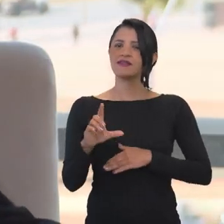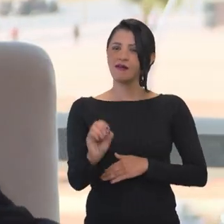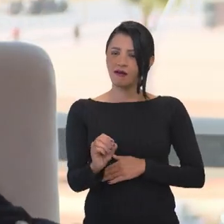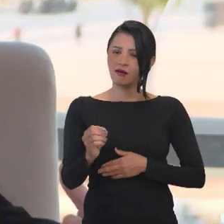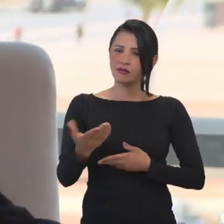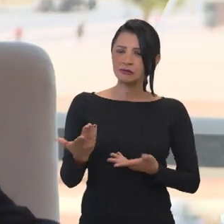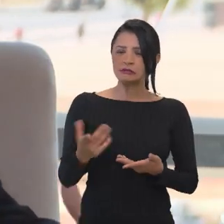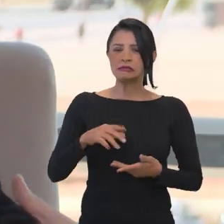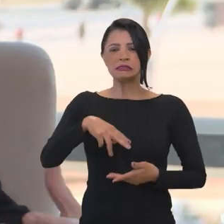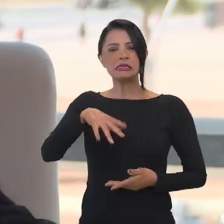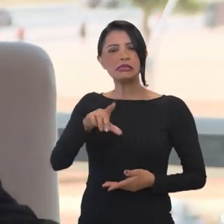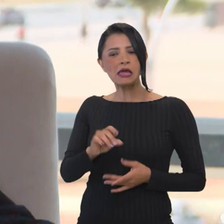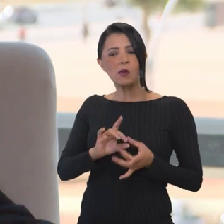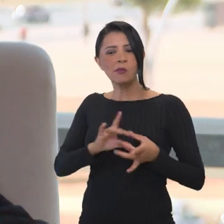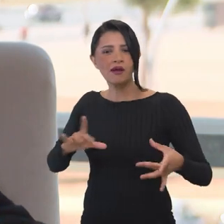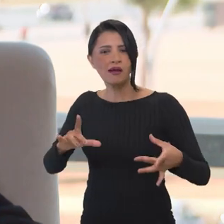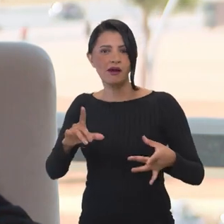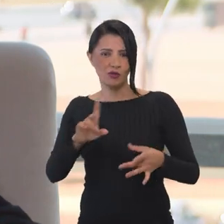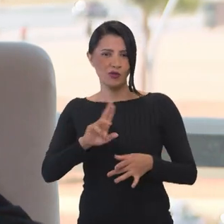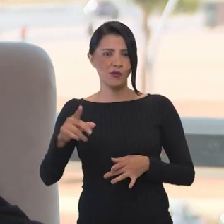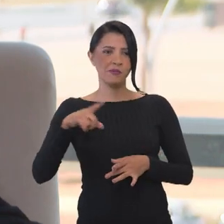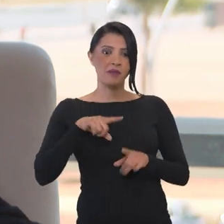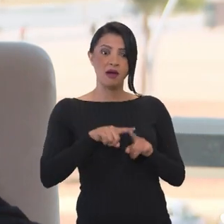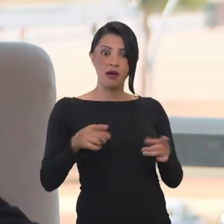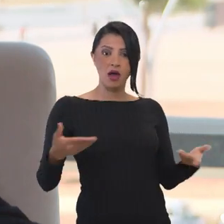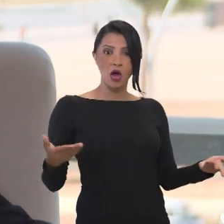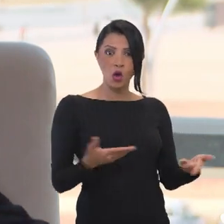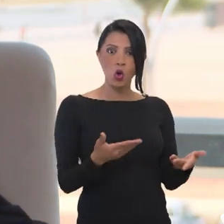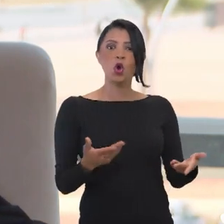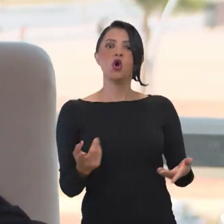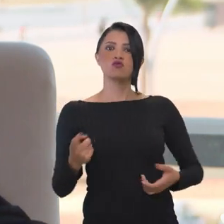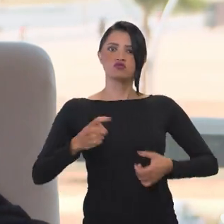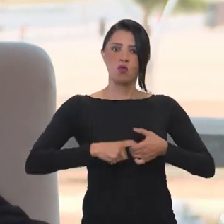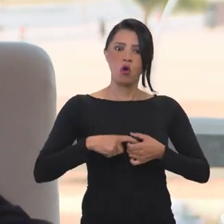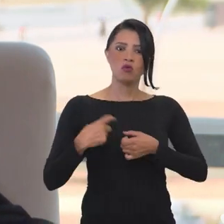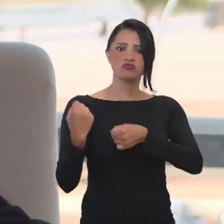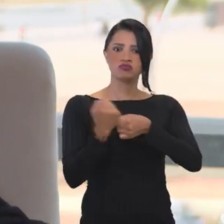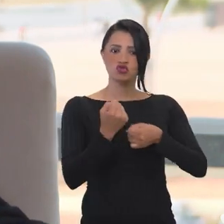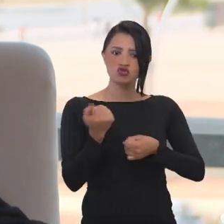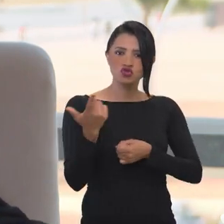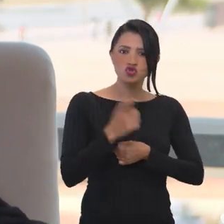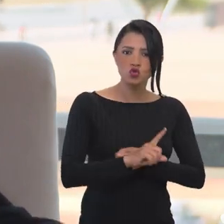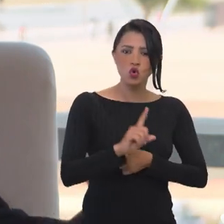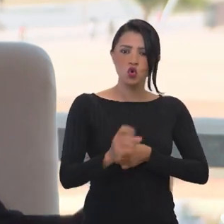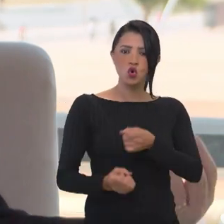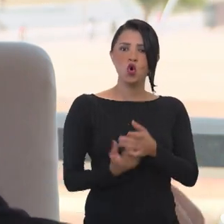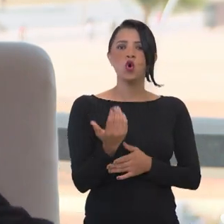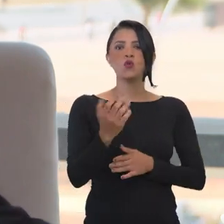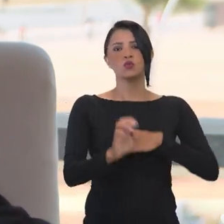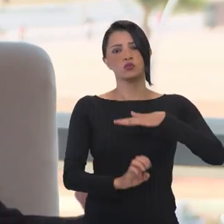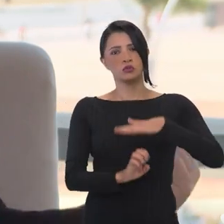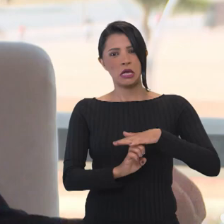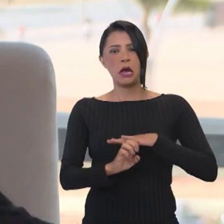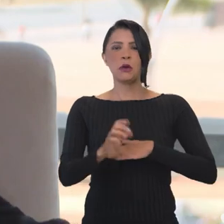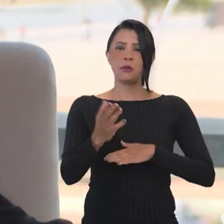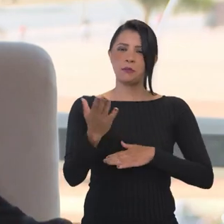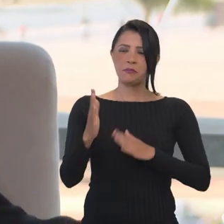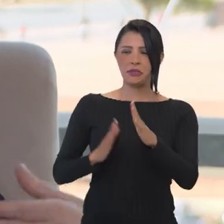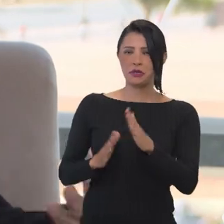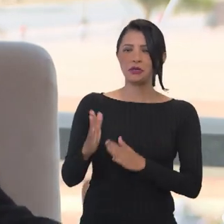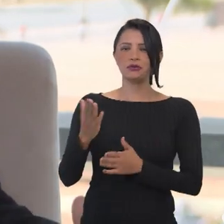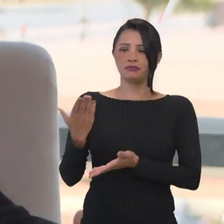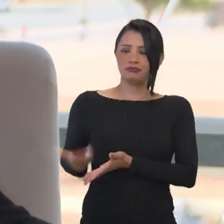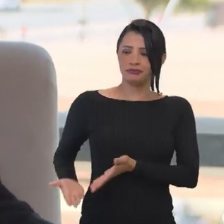Era um período mais neoliberal, como a gente chama. E agora a gente está vindo de um período para reconstruir o Estado brasileiro depois de um período de muito